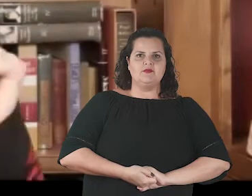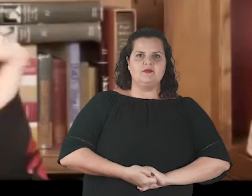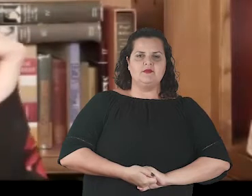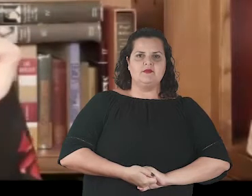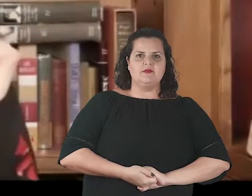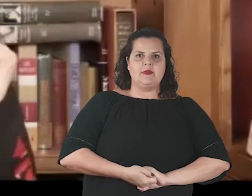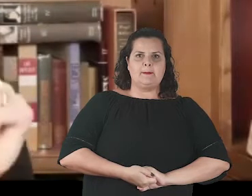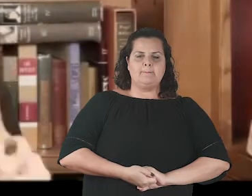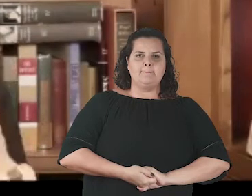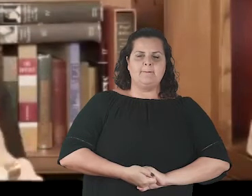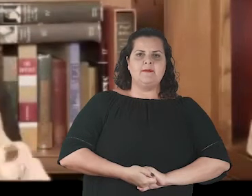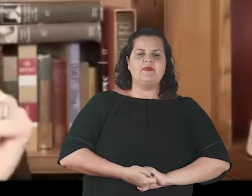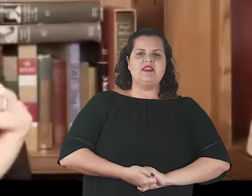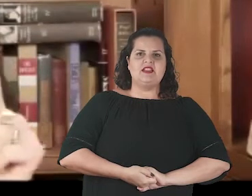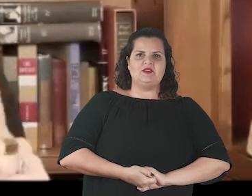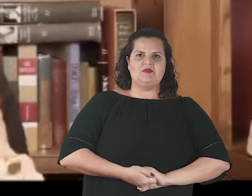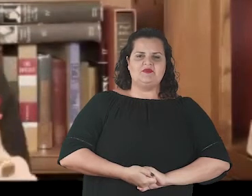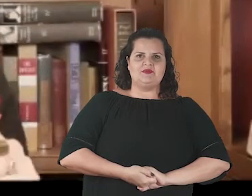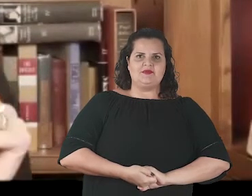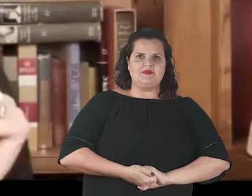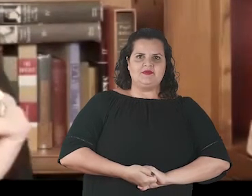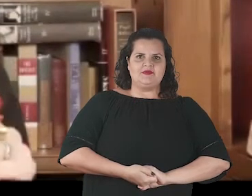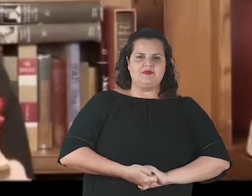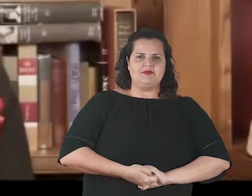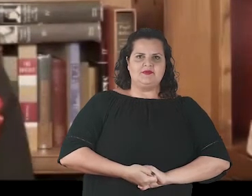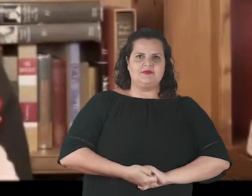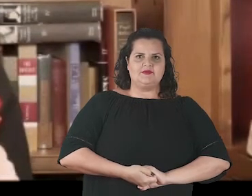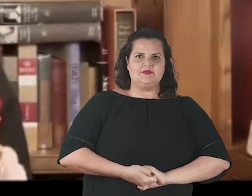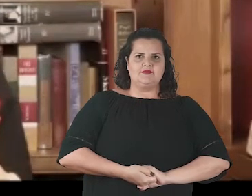sem nunca precisar fazer outra coisa.